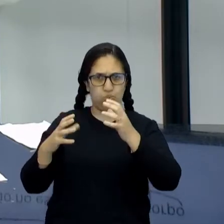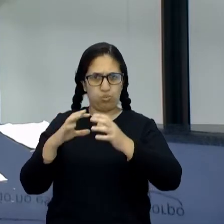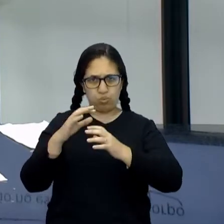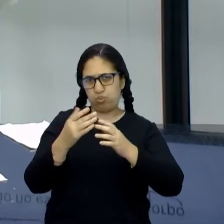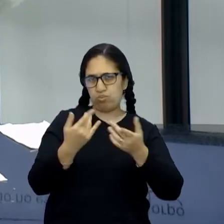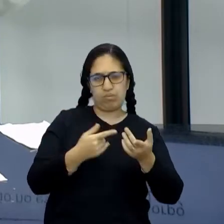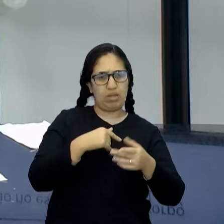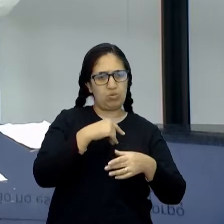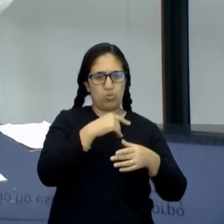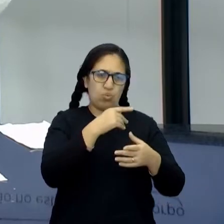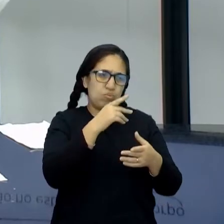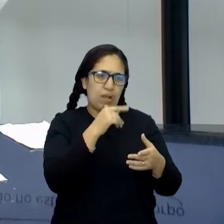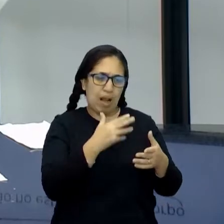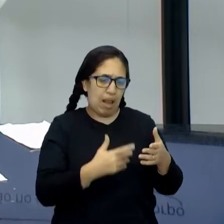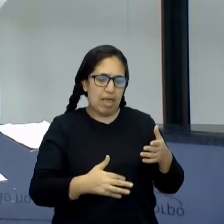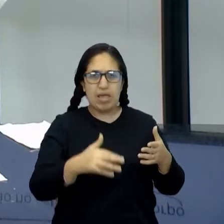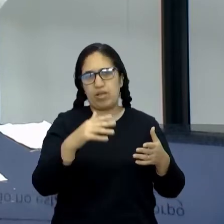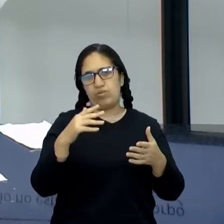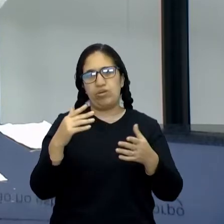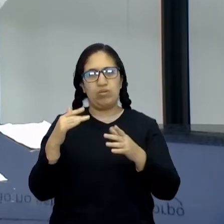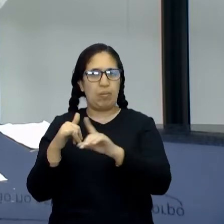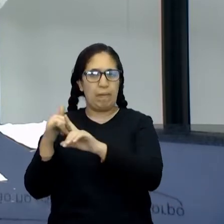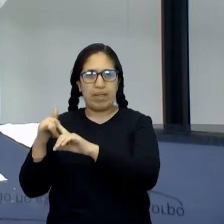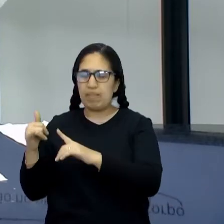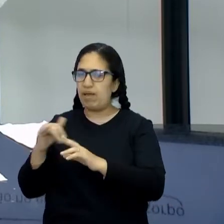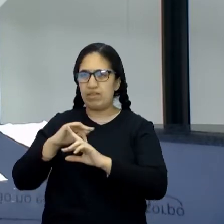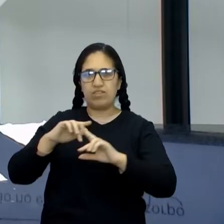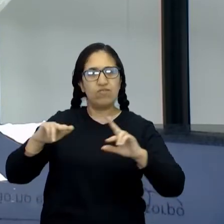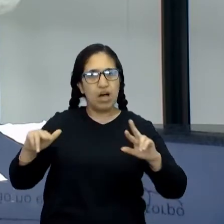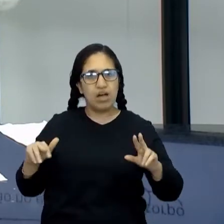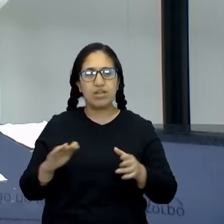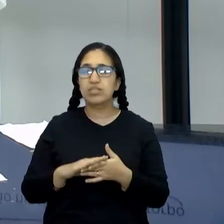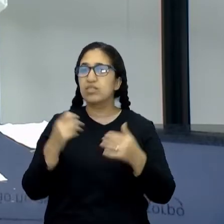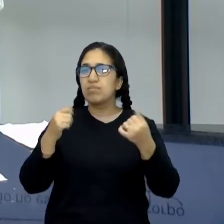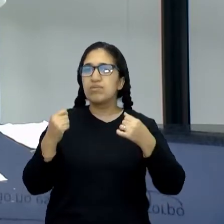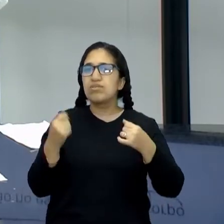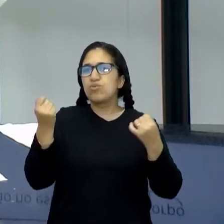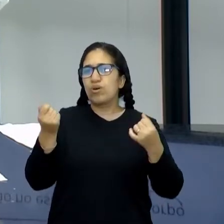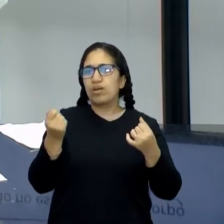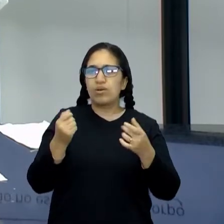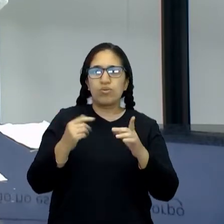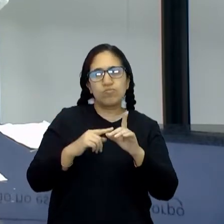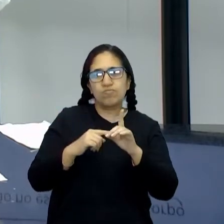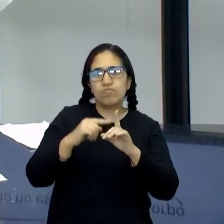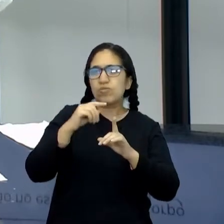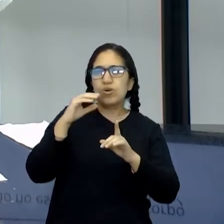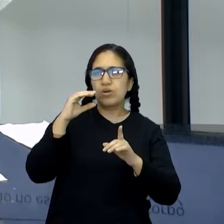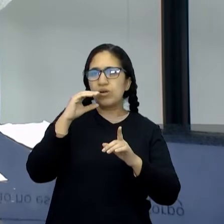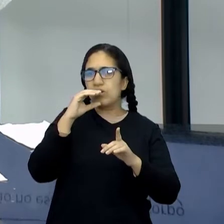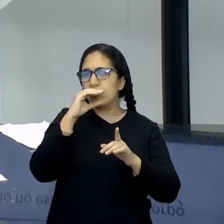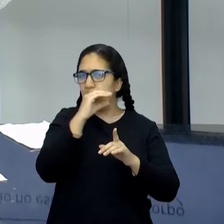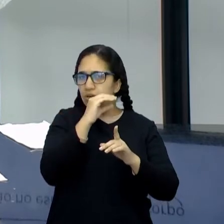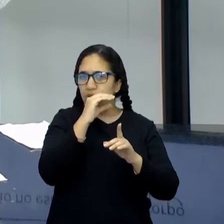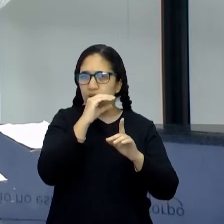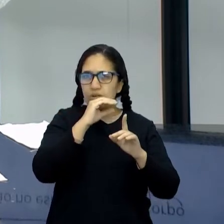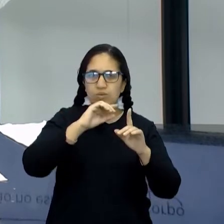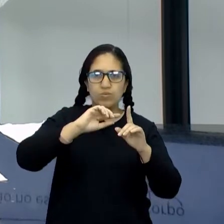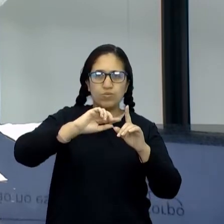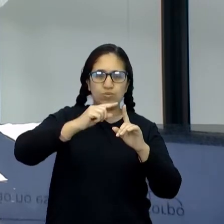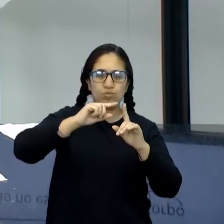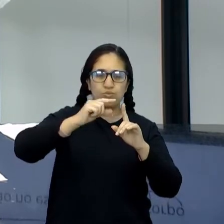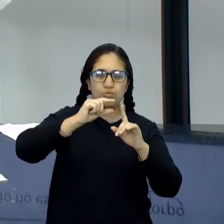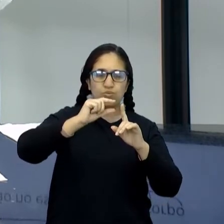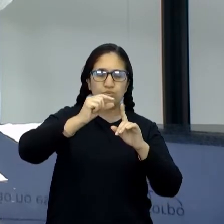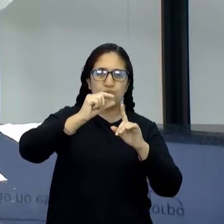tantos líquidos, metais e tudo mais, cada substância precisa de uma quantidade de calor pra variar um grau